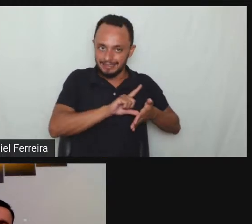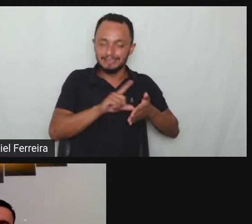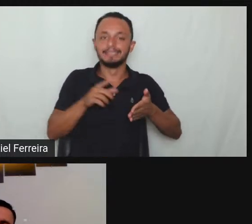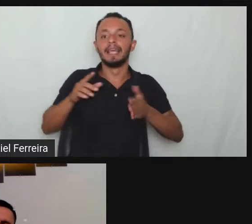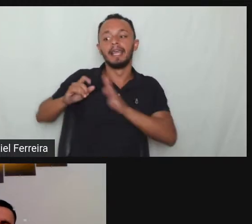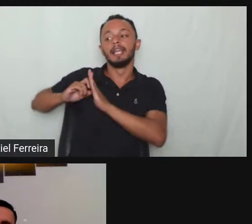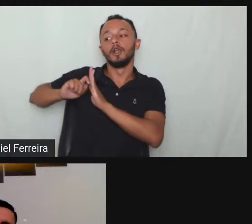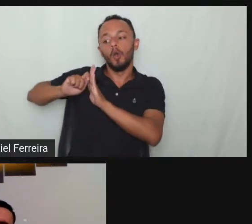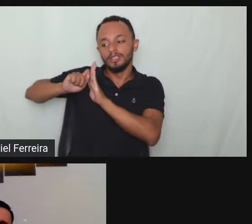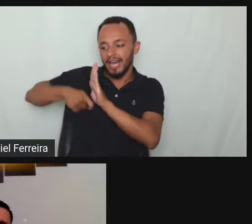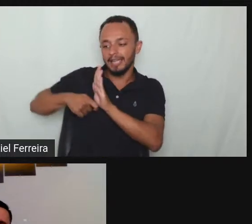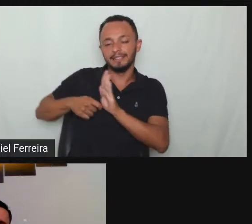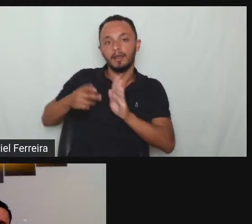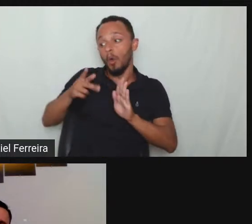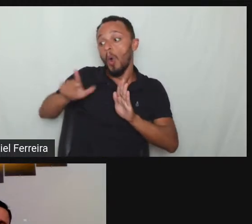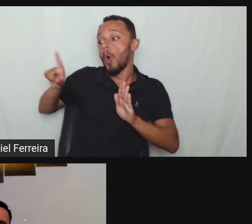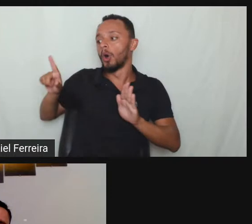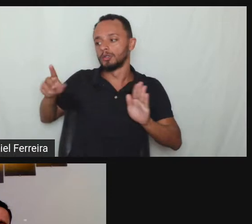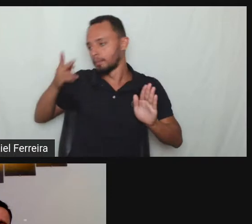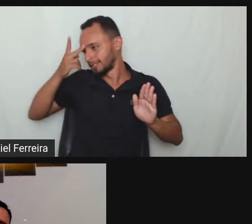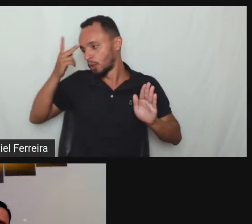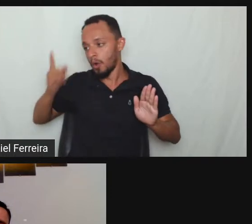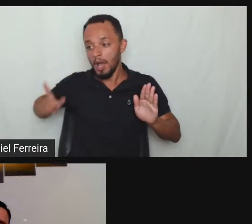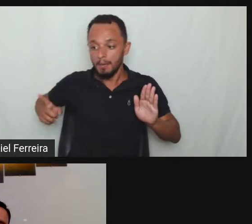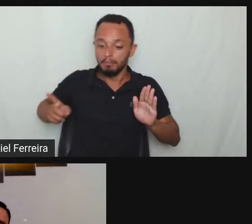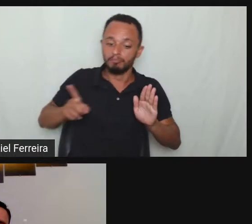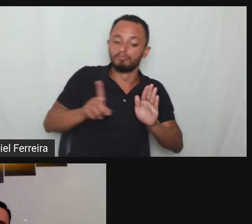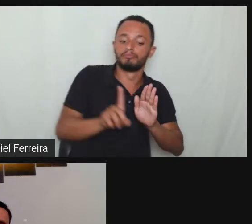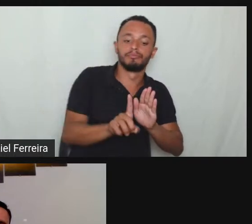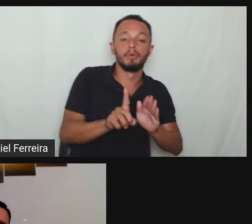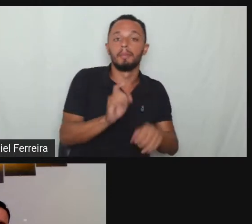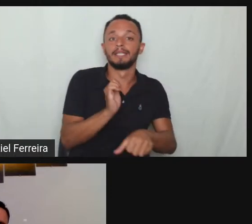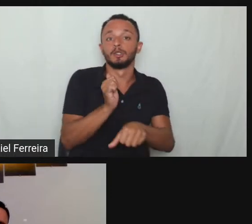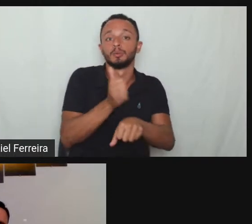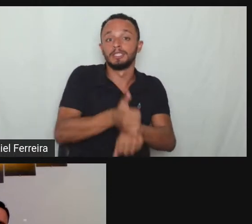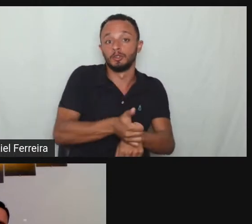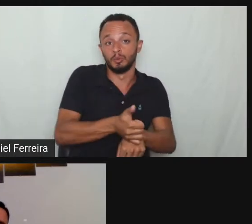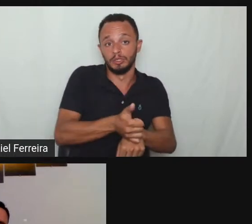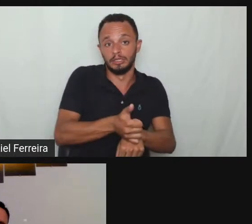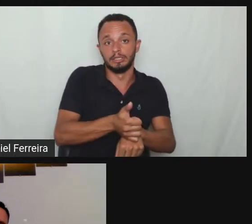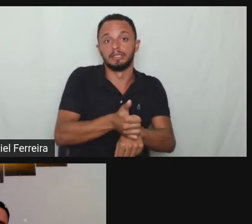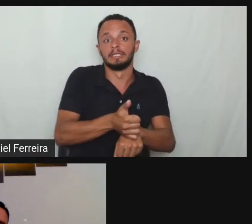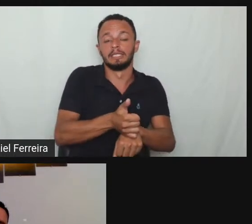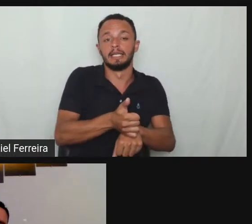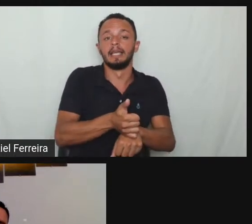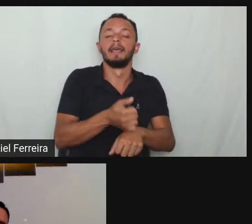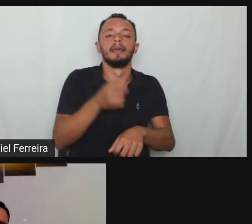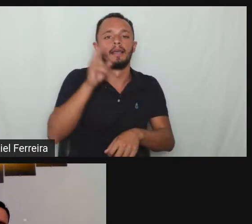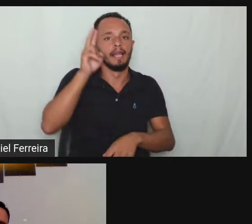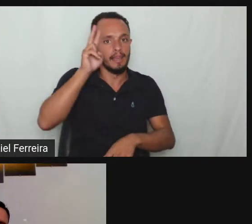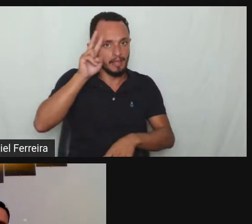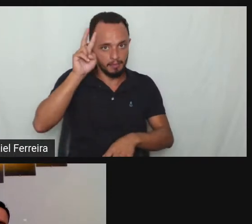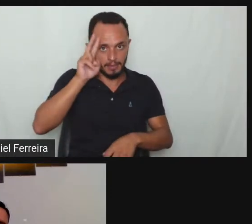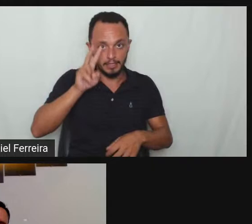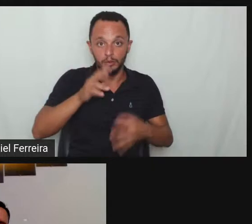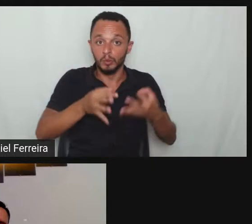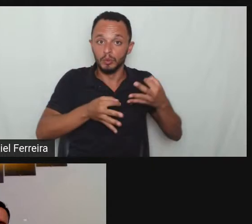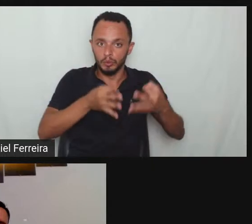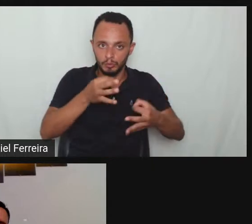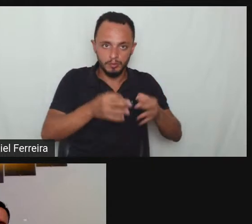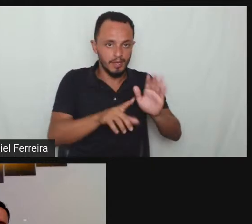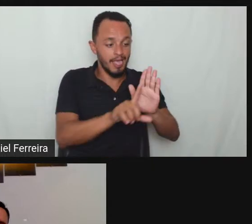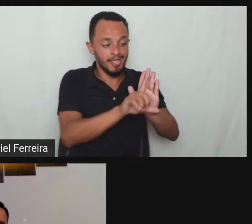de foi doutor marcelo deixou claro aqui para vocês lembrando que na jurisprudência as decisões que a gente tem